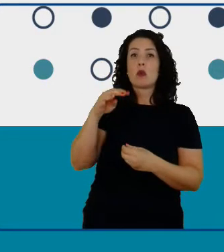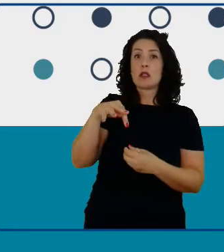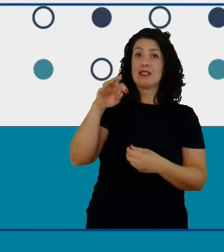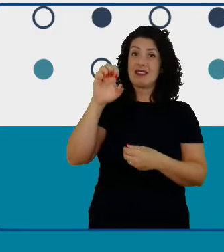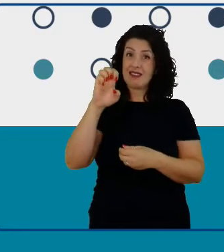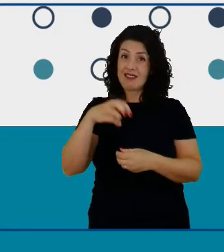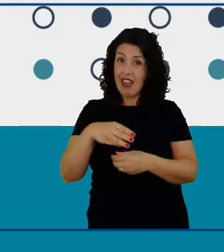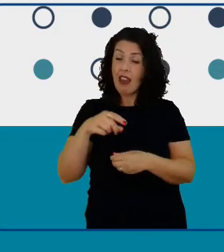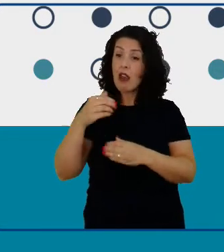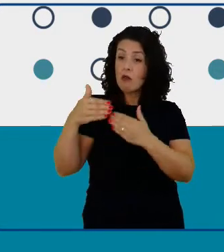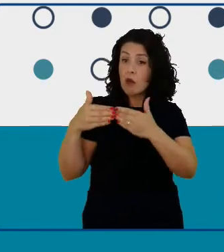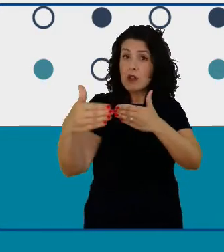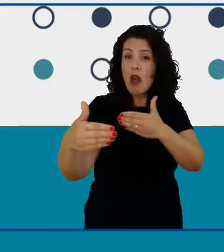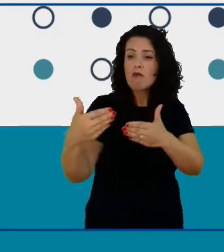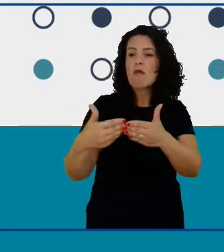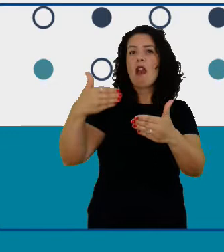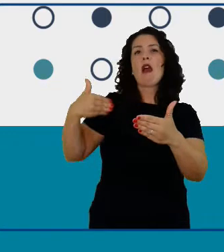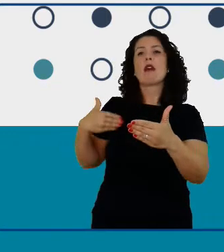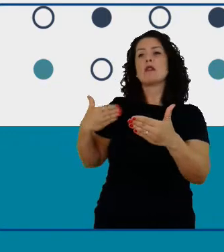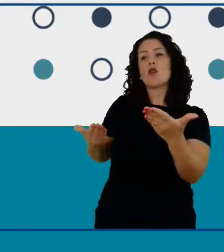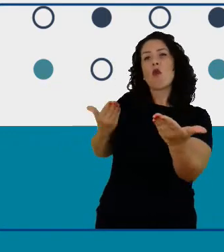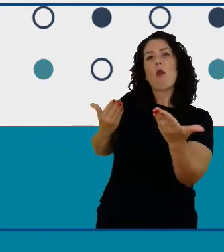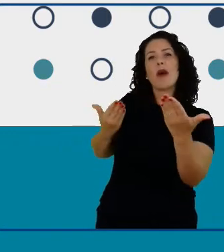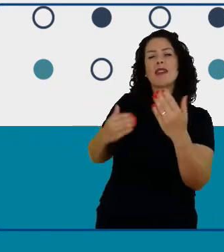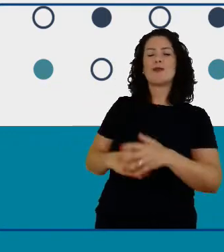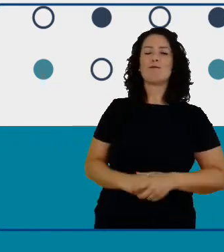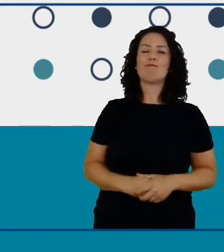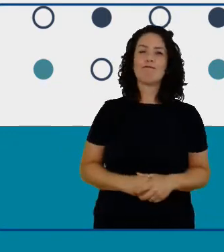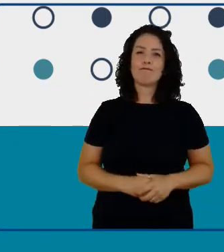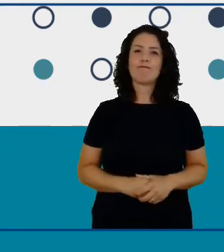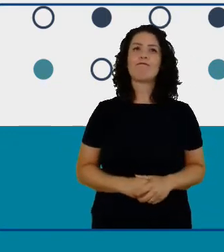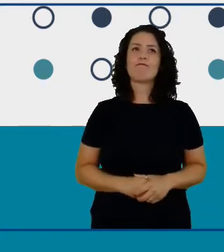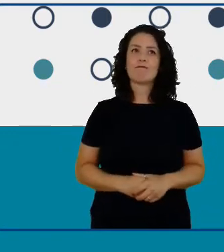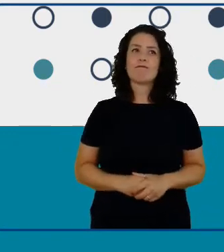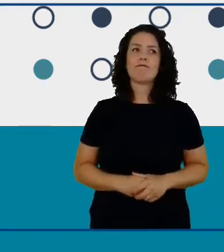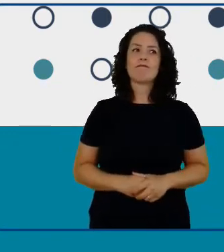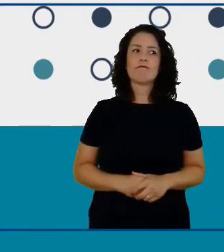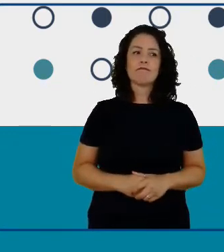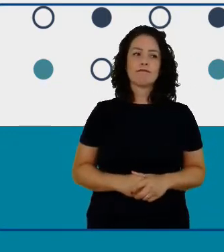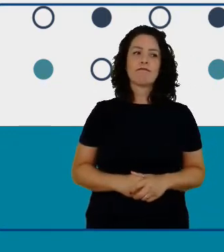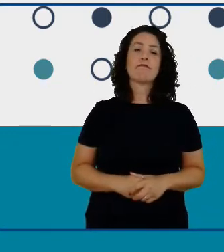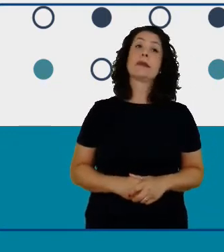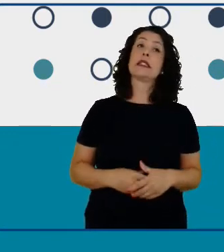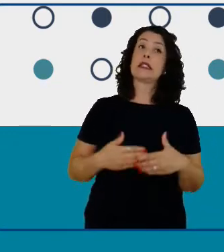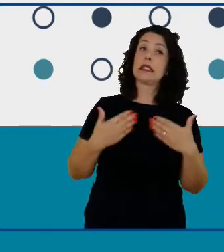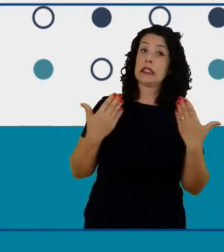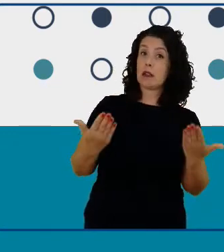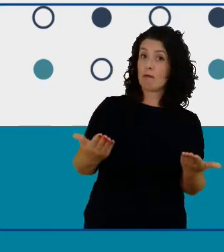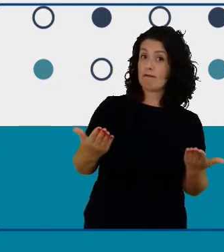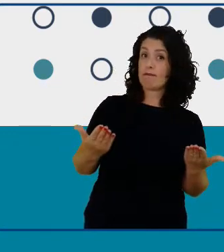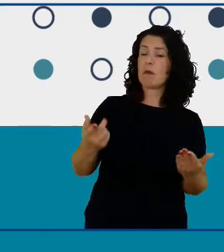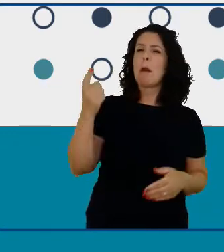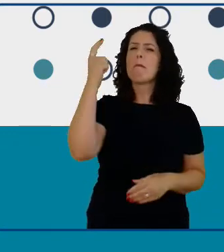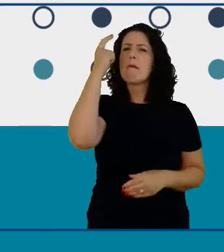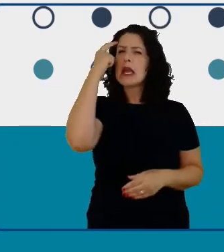próximo slide por favor então para dar uma ideia